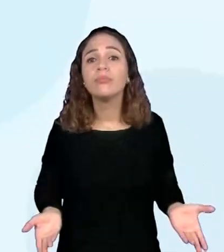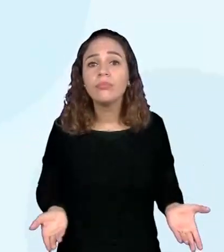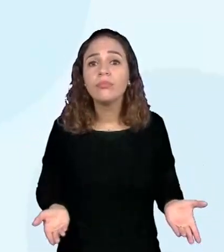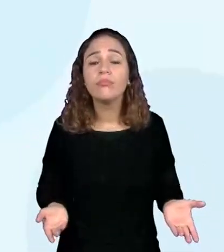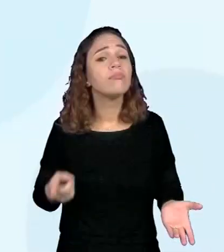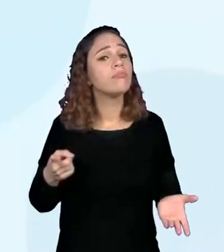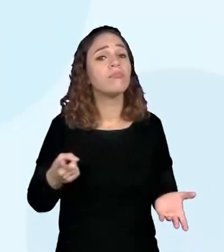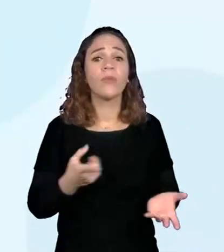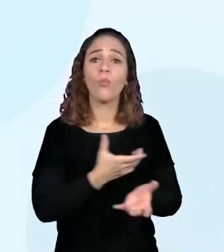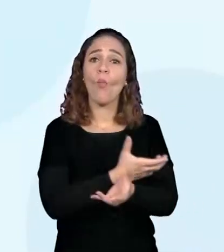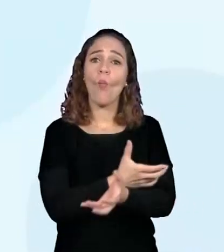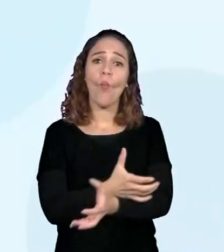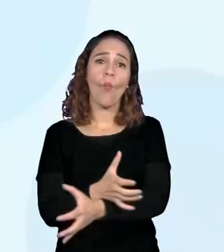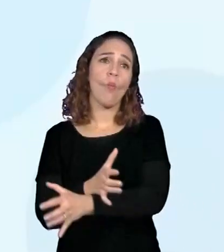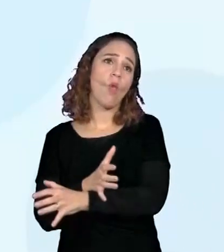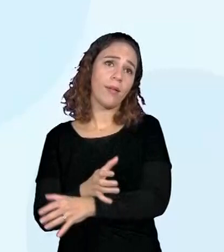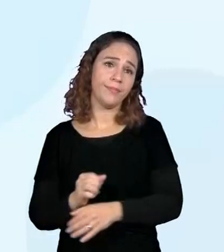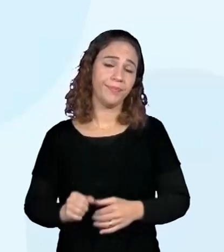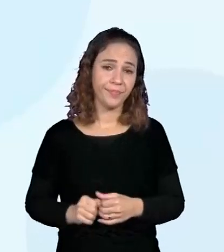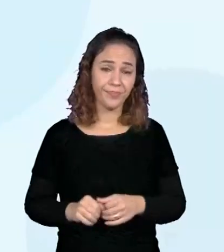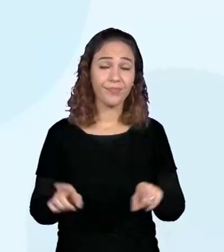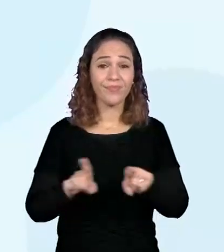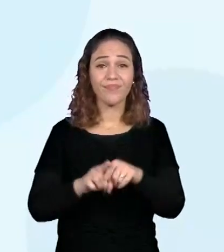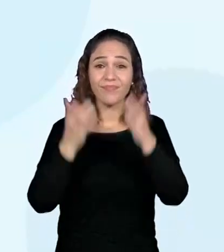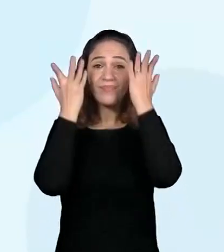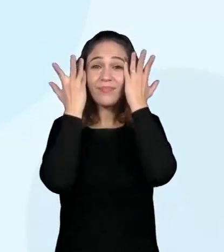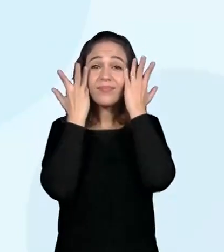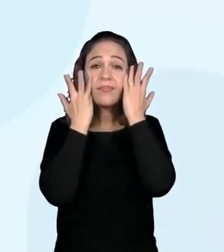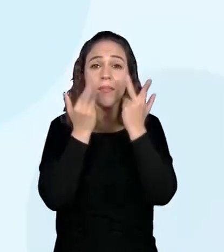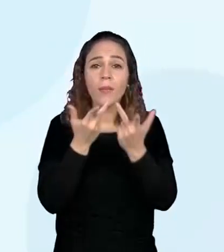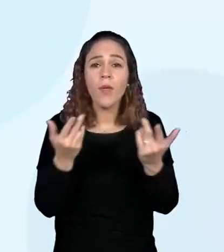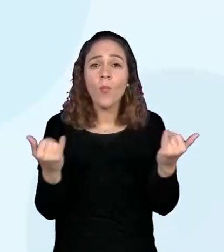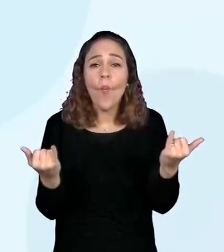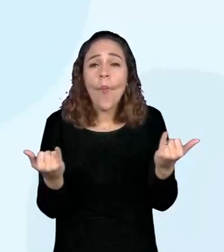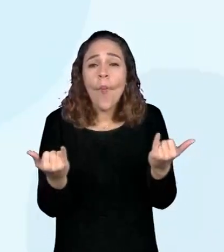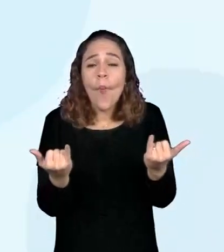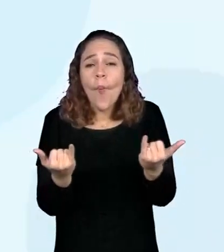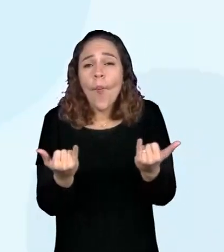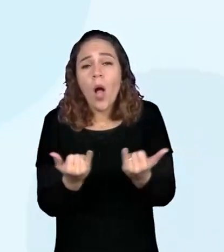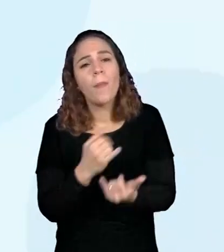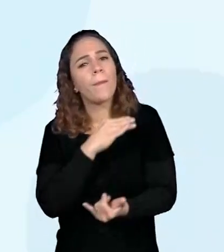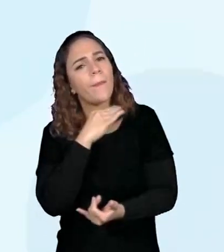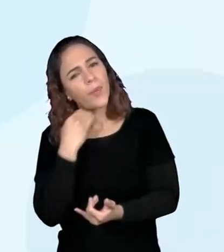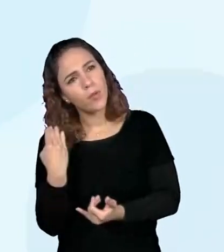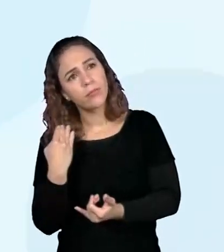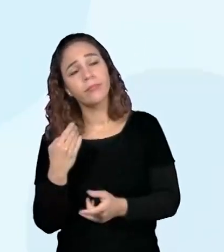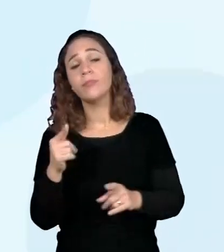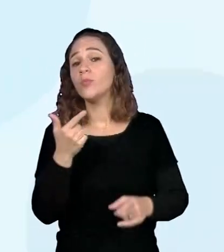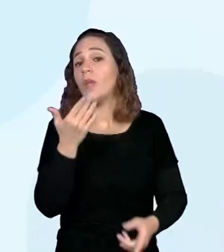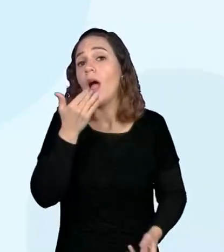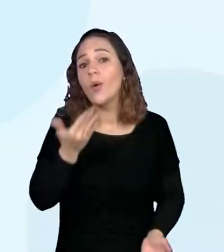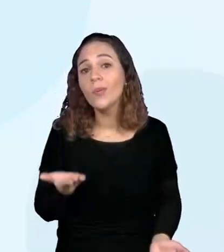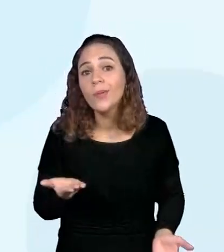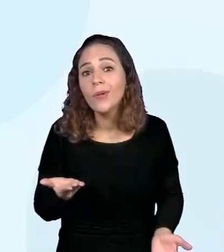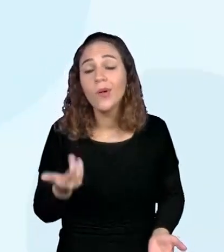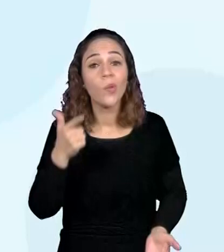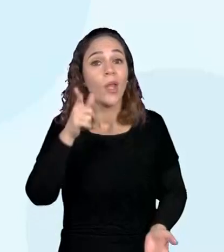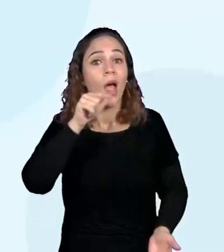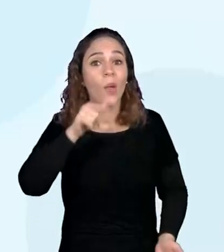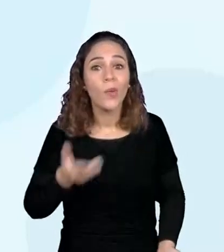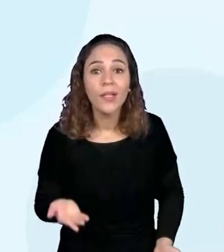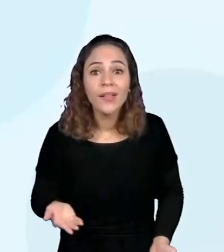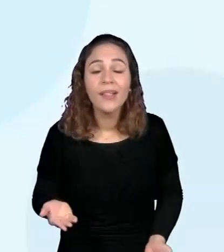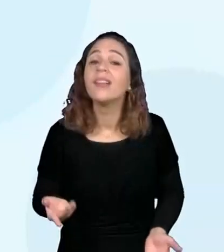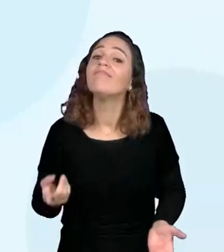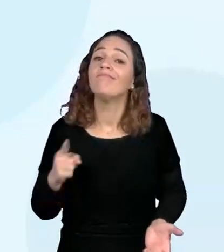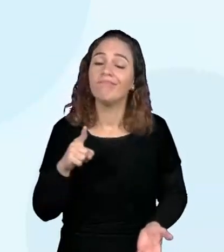acabam morrendo. Morte dos animais, sem água e sem comida, os animais acabam